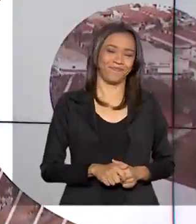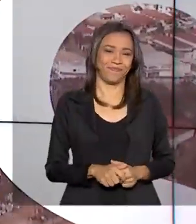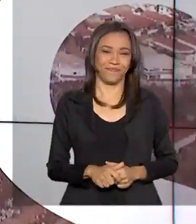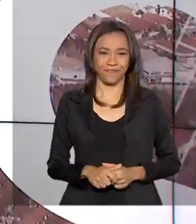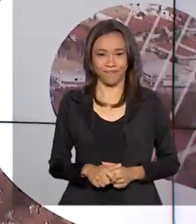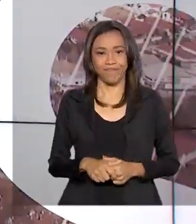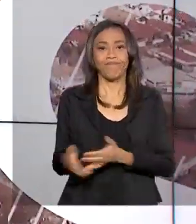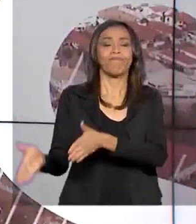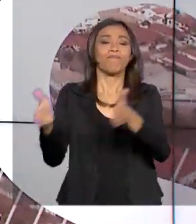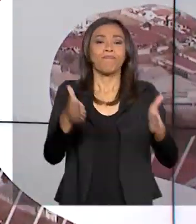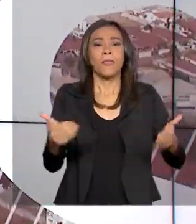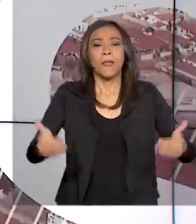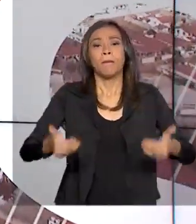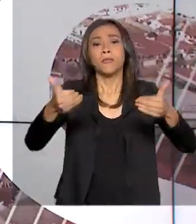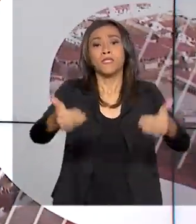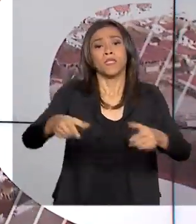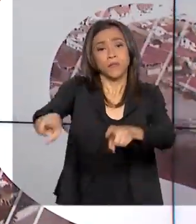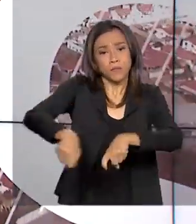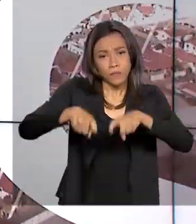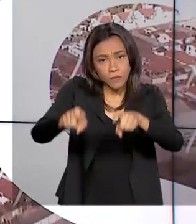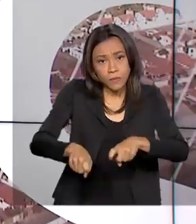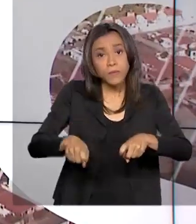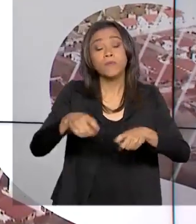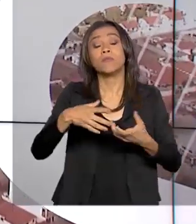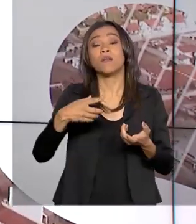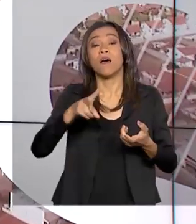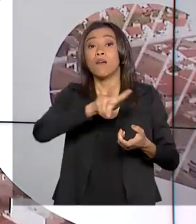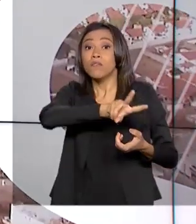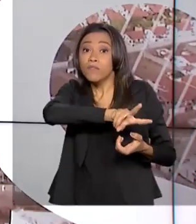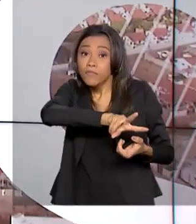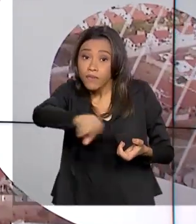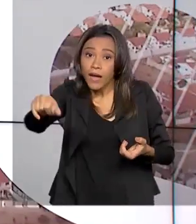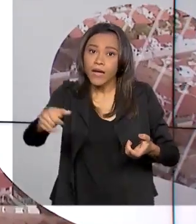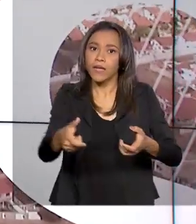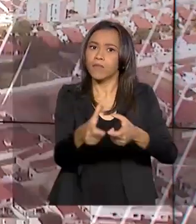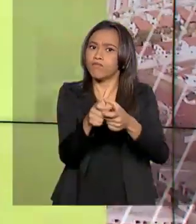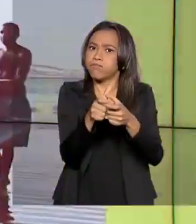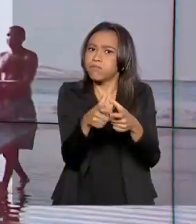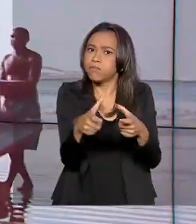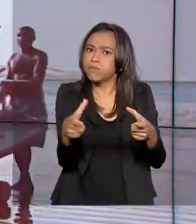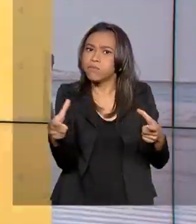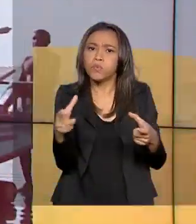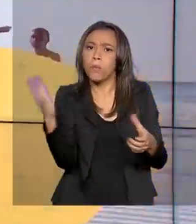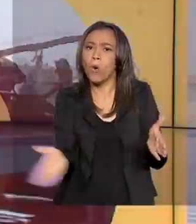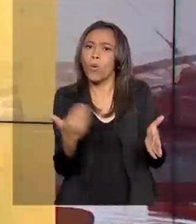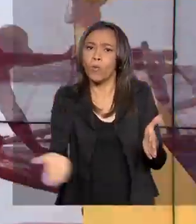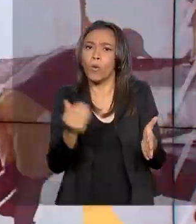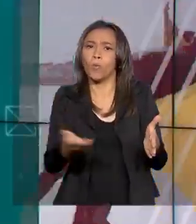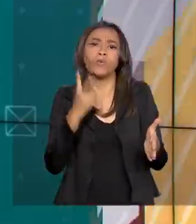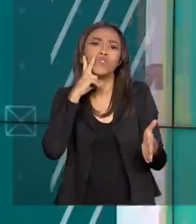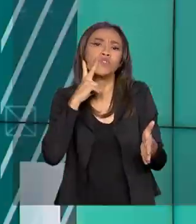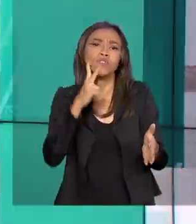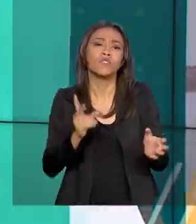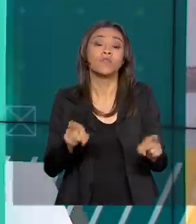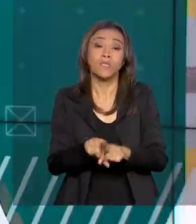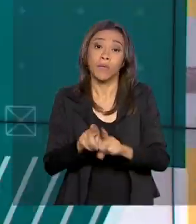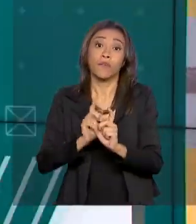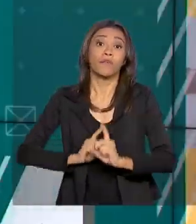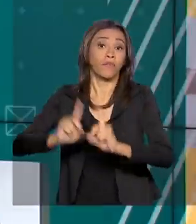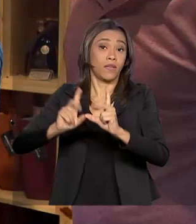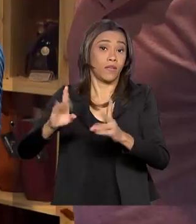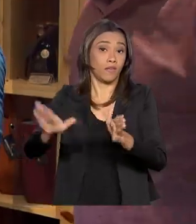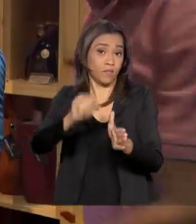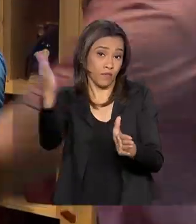O Ministério da Agricultura vai ampliar o controle da produção nacional de vinhos e também da importação da bebida.